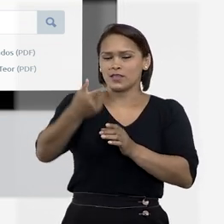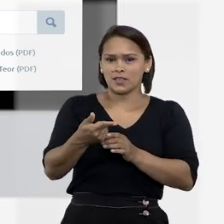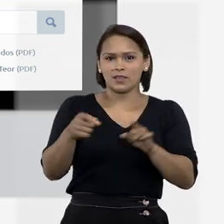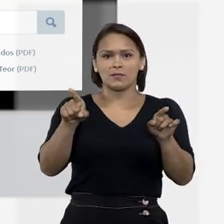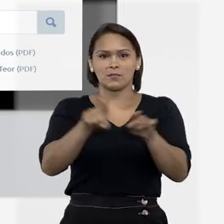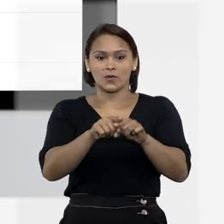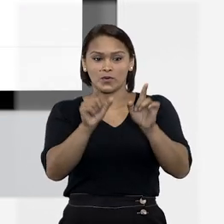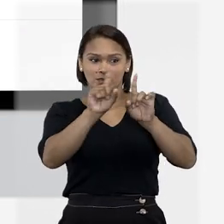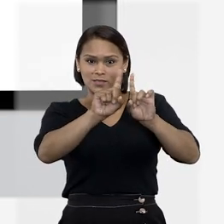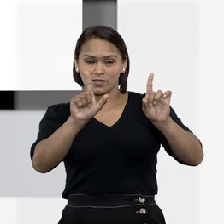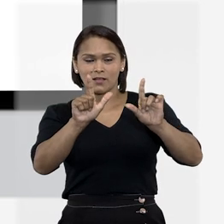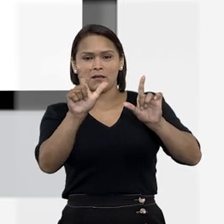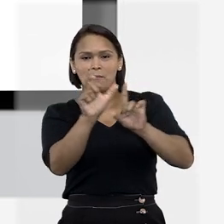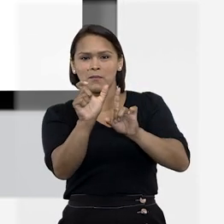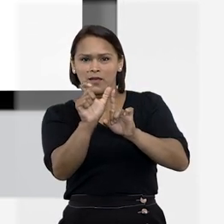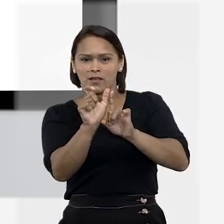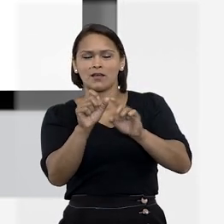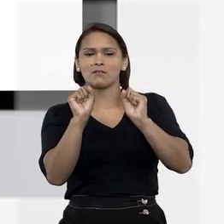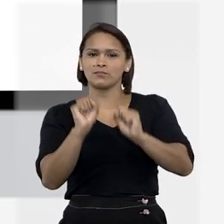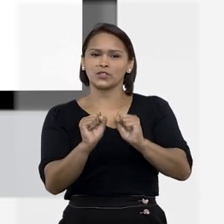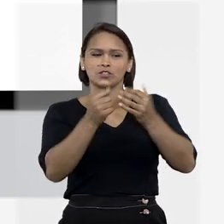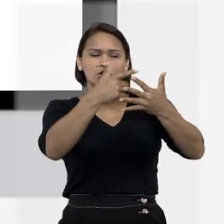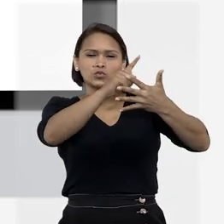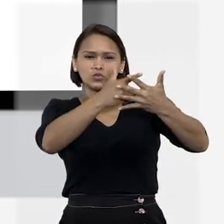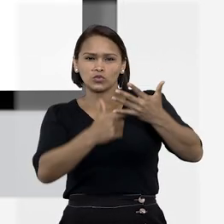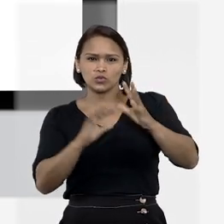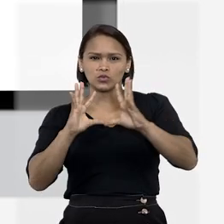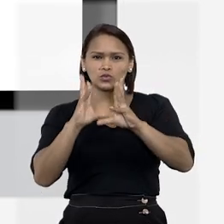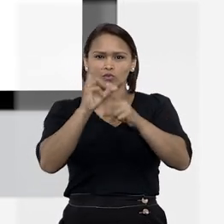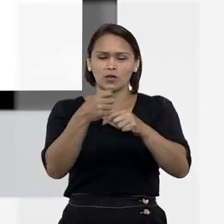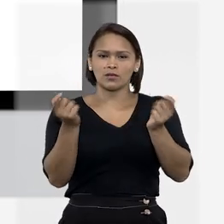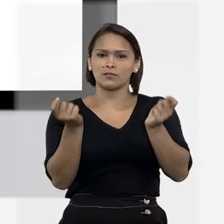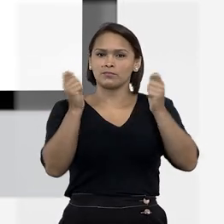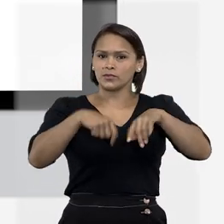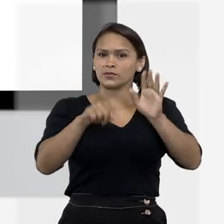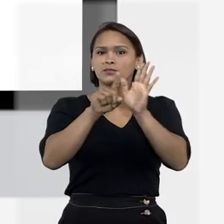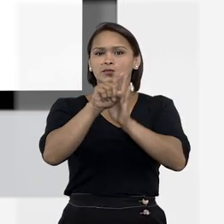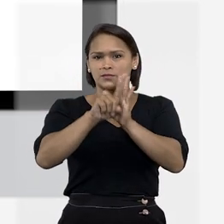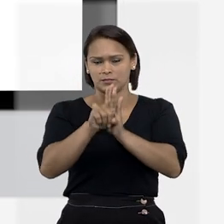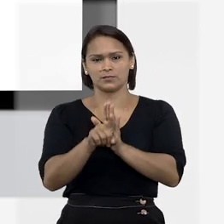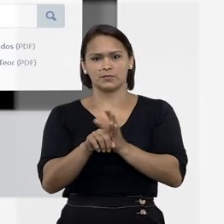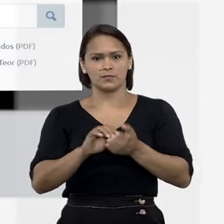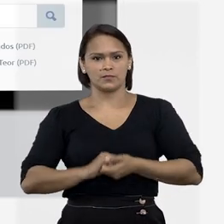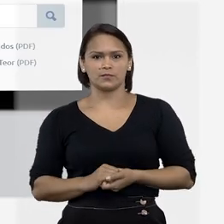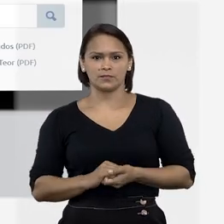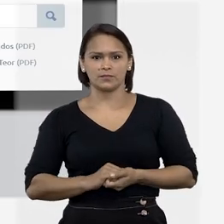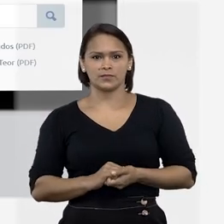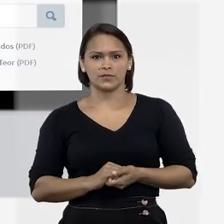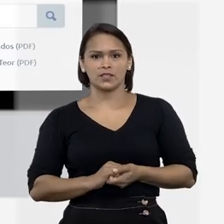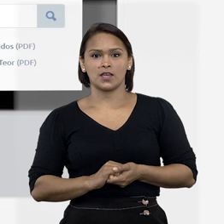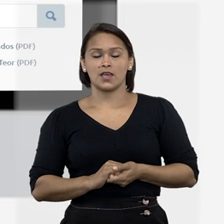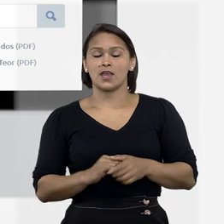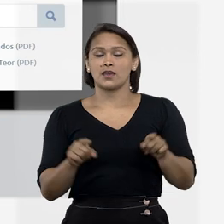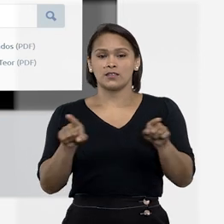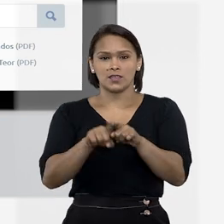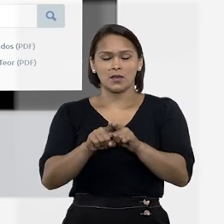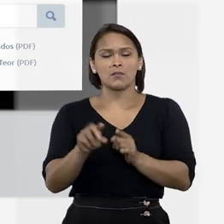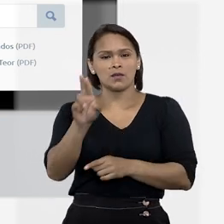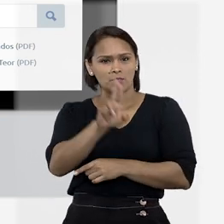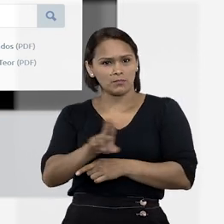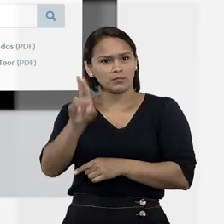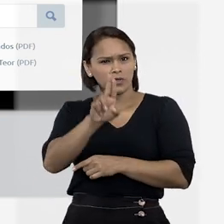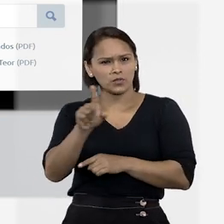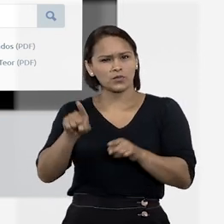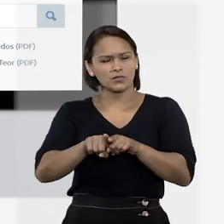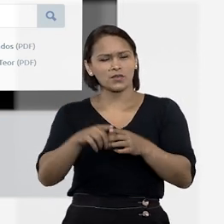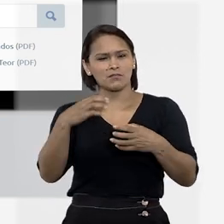prescre, será possível resgatar todas as possibilidades de pesquisa. O cifrão também pode ser utilizado para